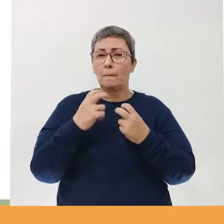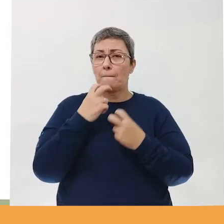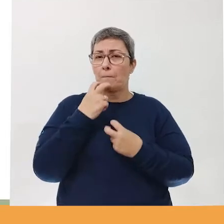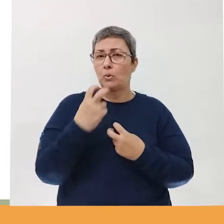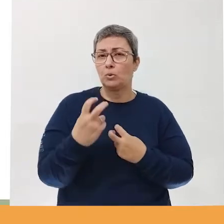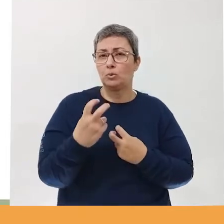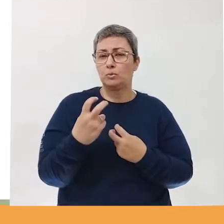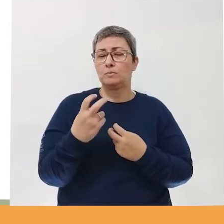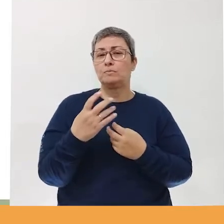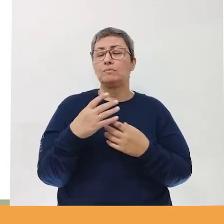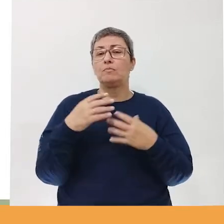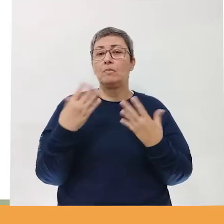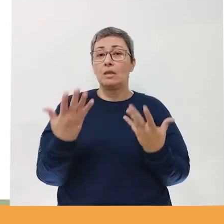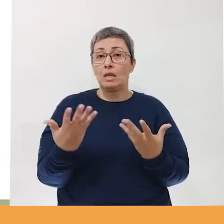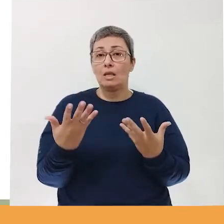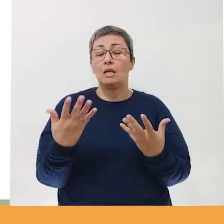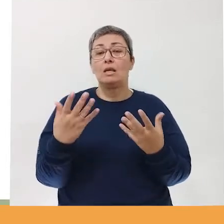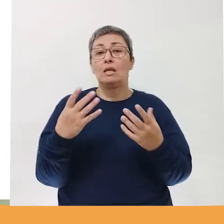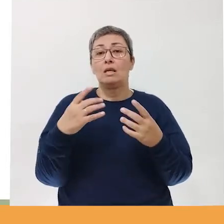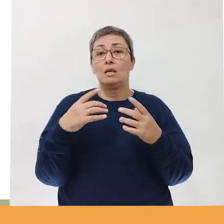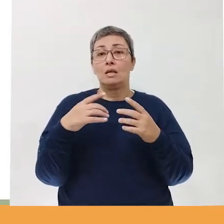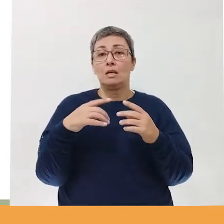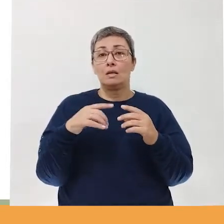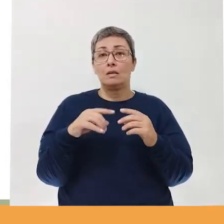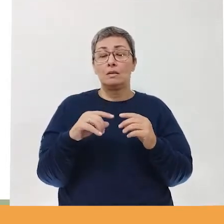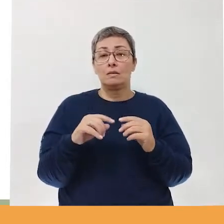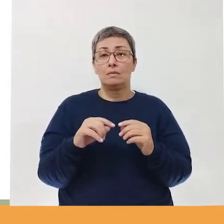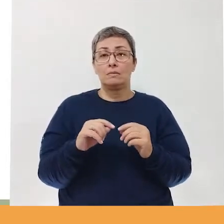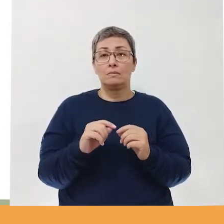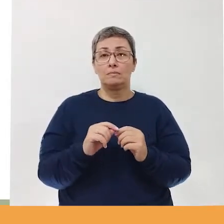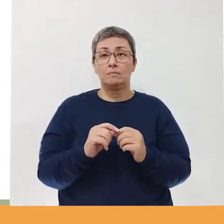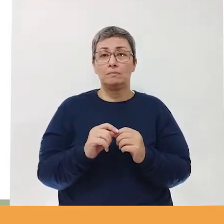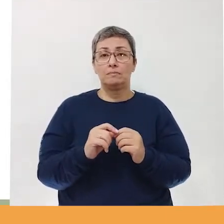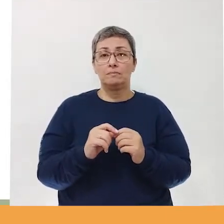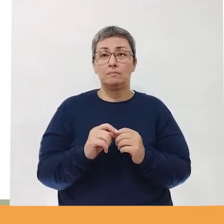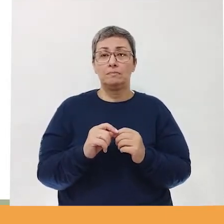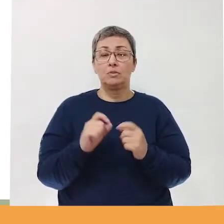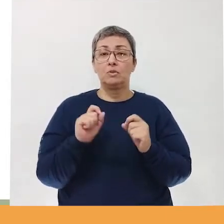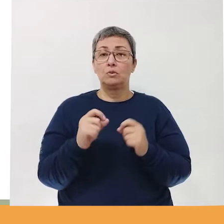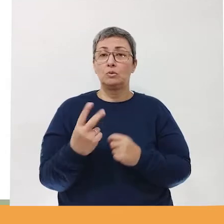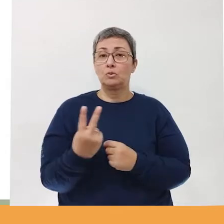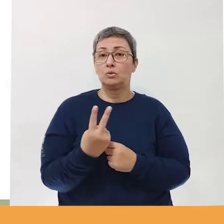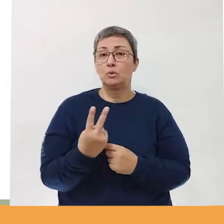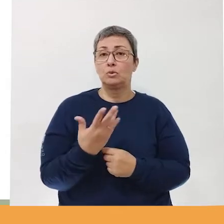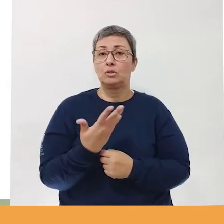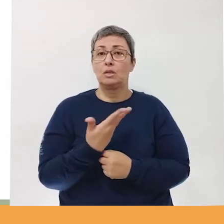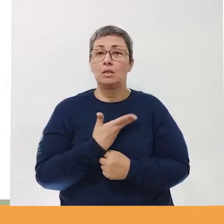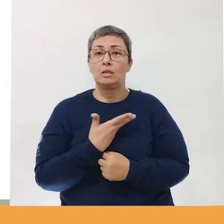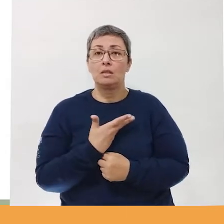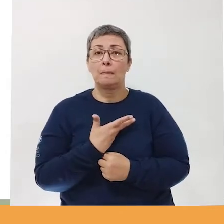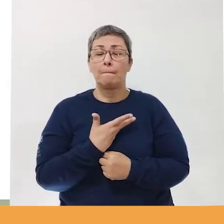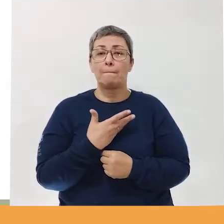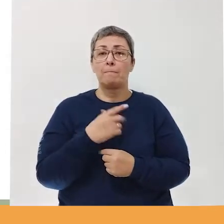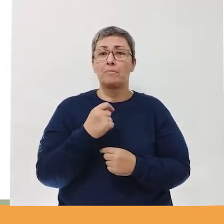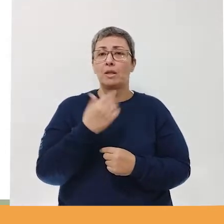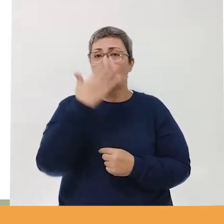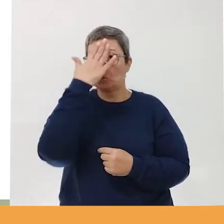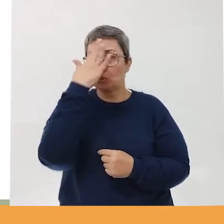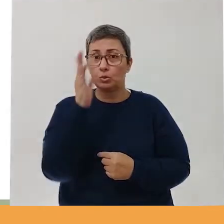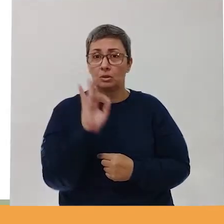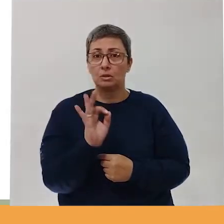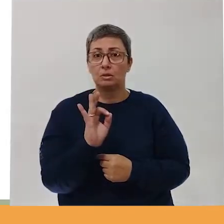grito, né? E aí, é... Os dois amigos não